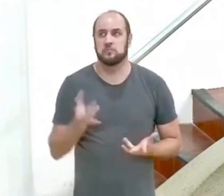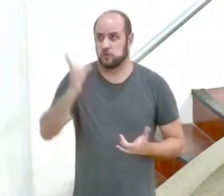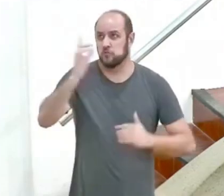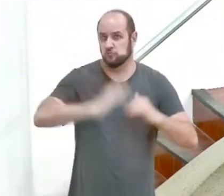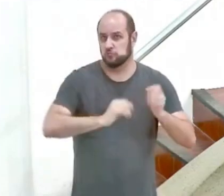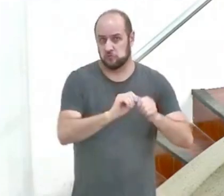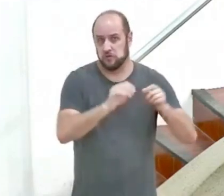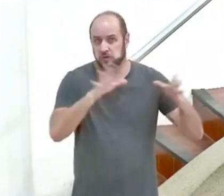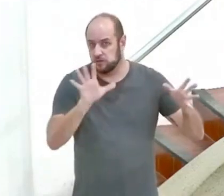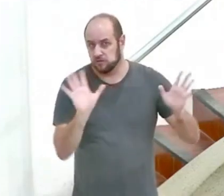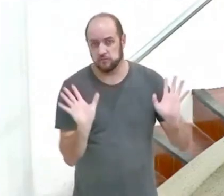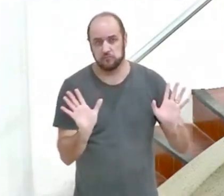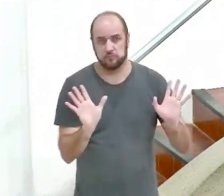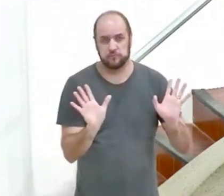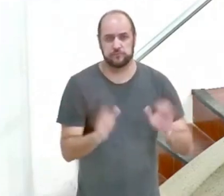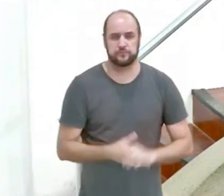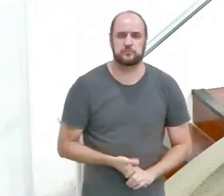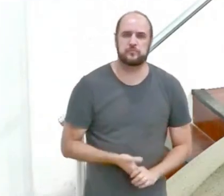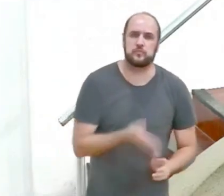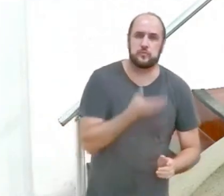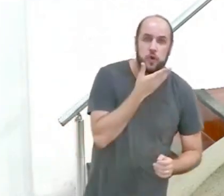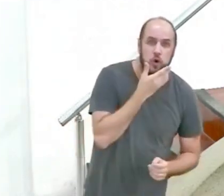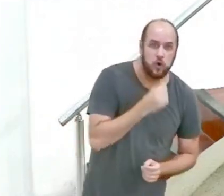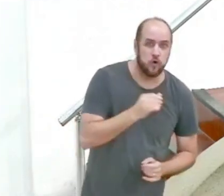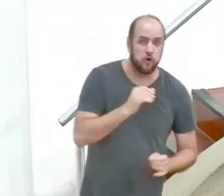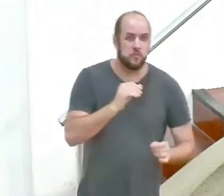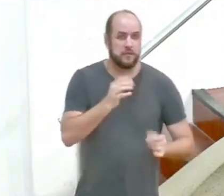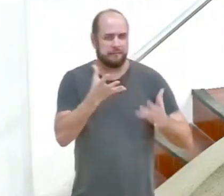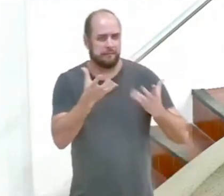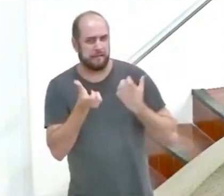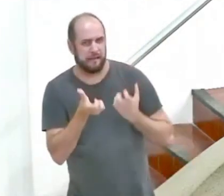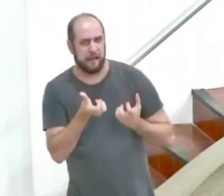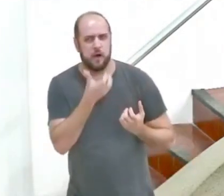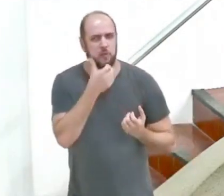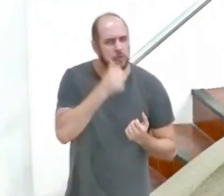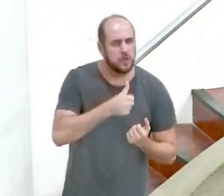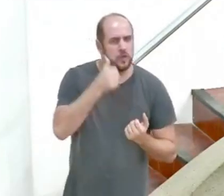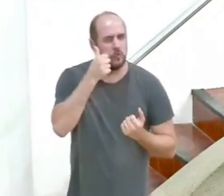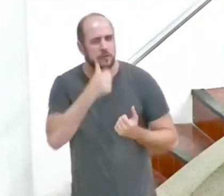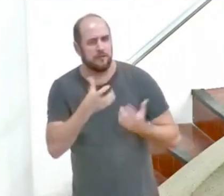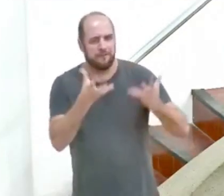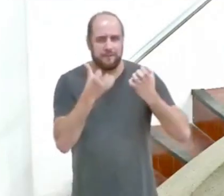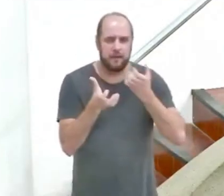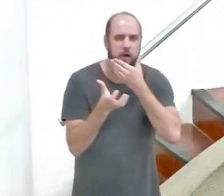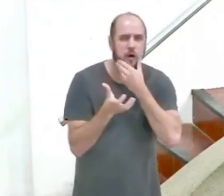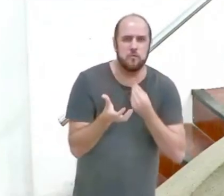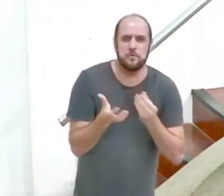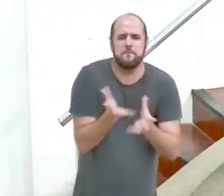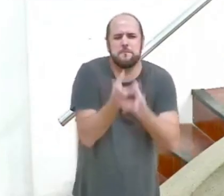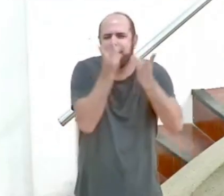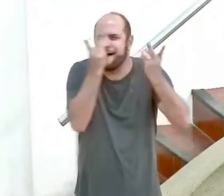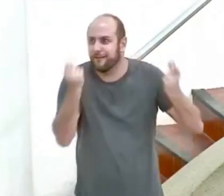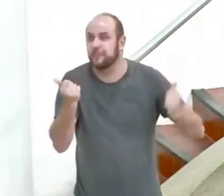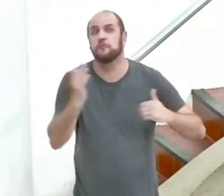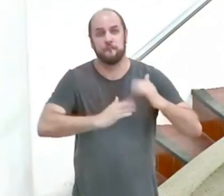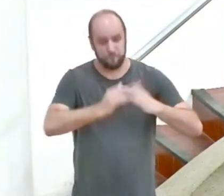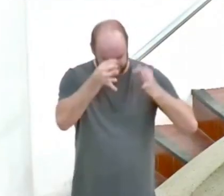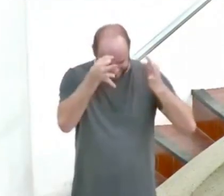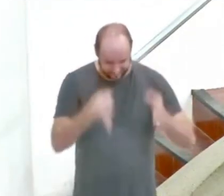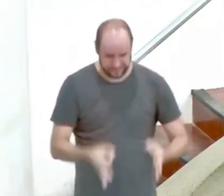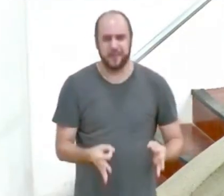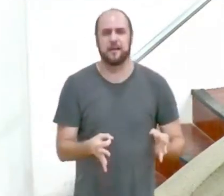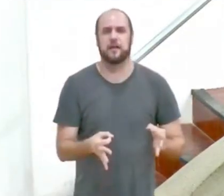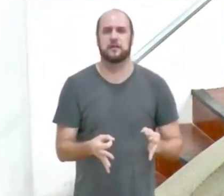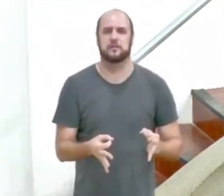assim. Um homem desejar a sua esposa, a esposa ter desejo pelo seu marido, isso é maravilhoso, Deus fez para que fosse